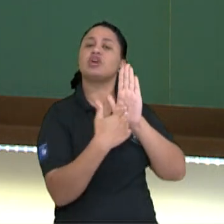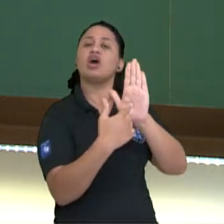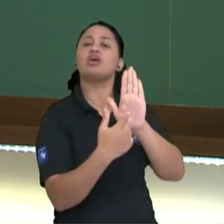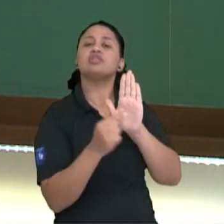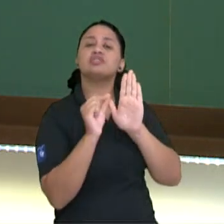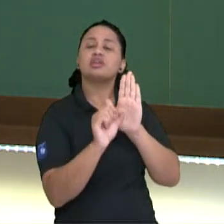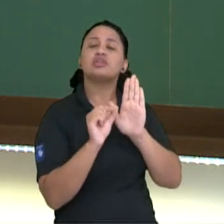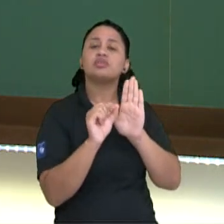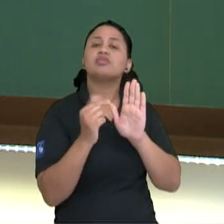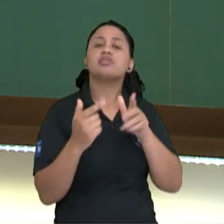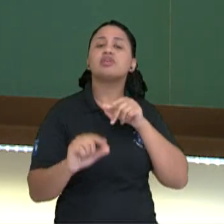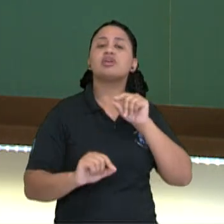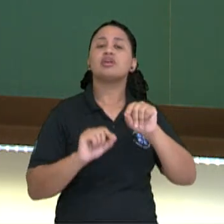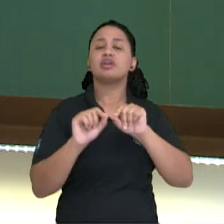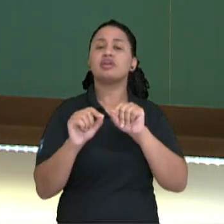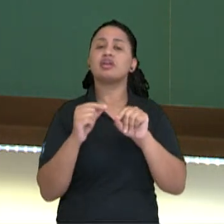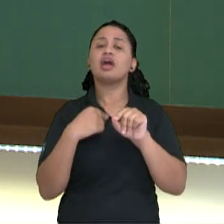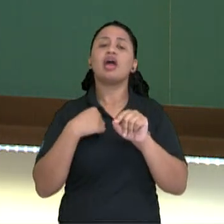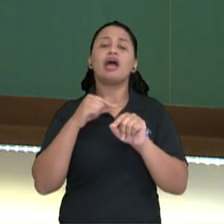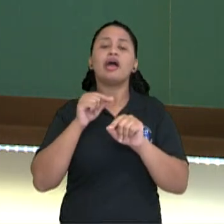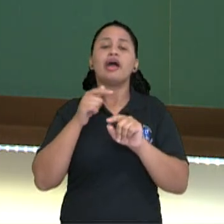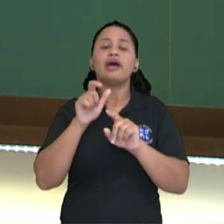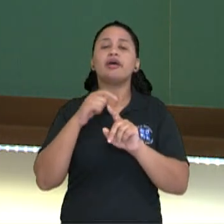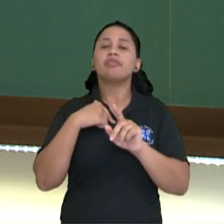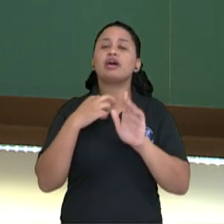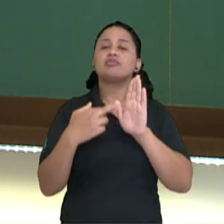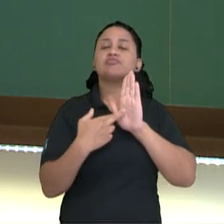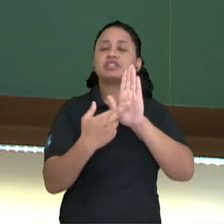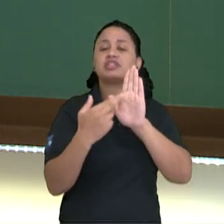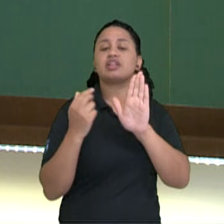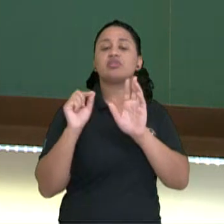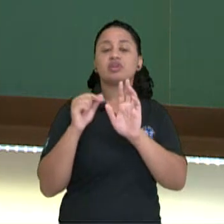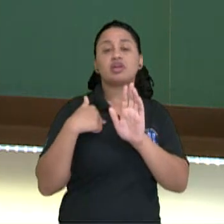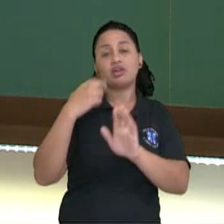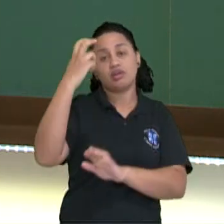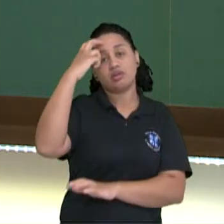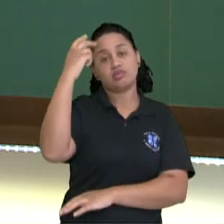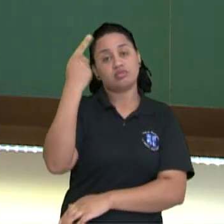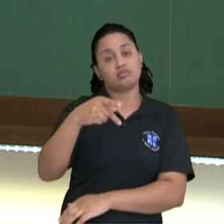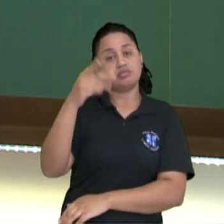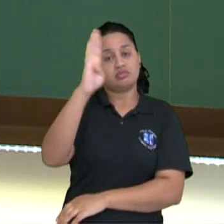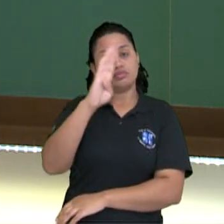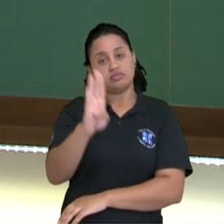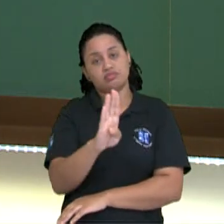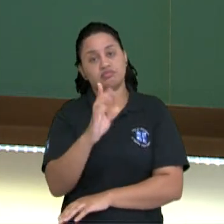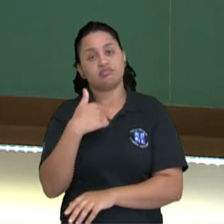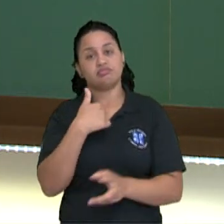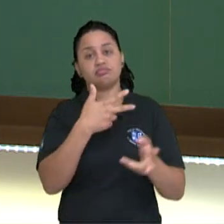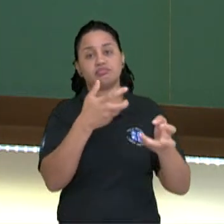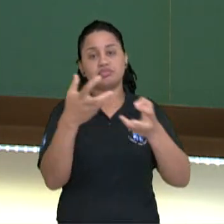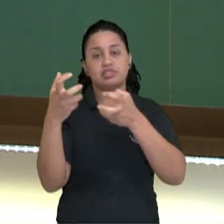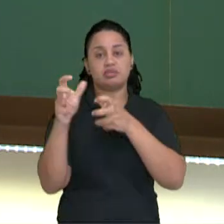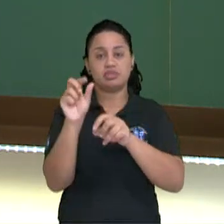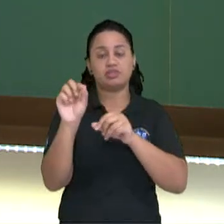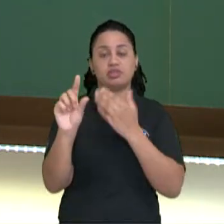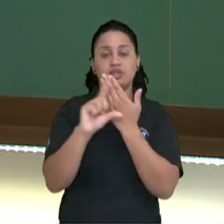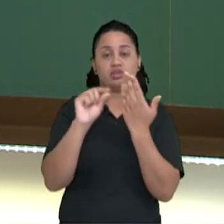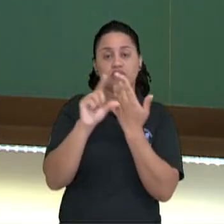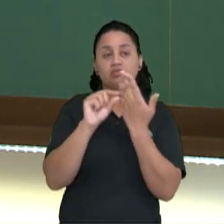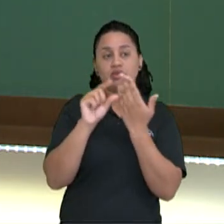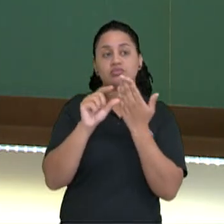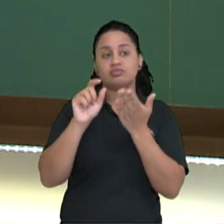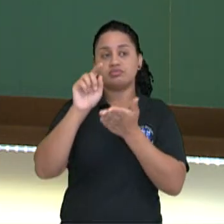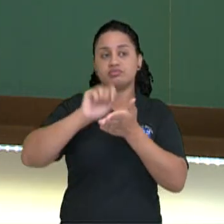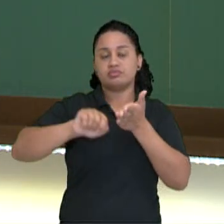representatividade e a representação da cultura brasileira vista a partir do autor da obra. E os